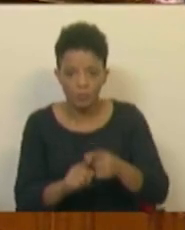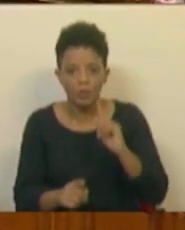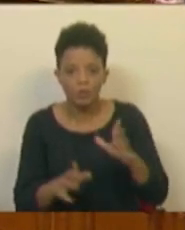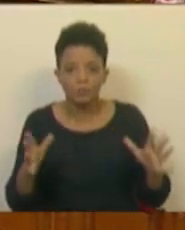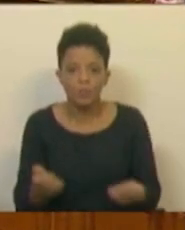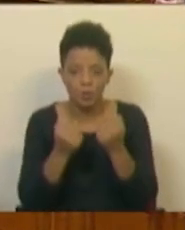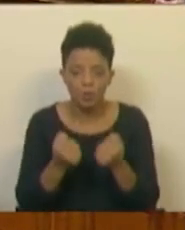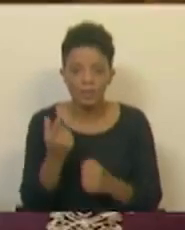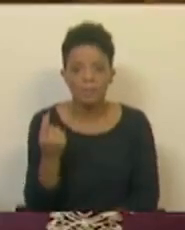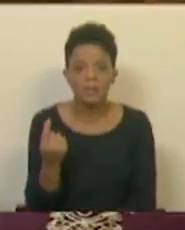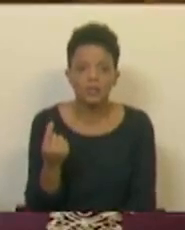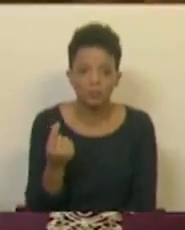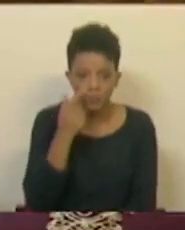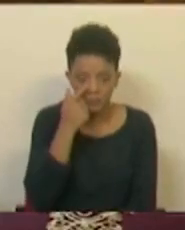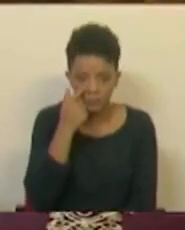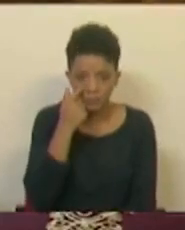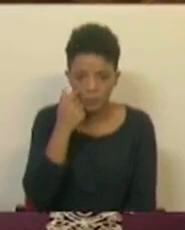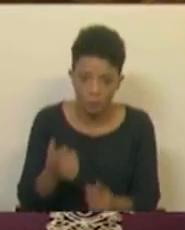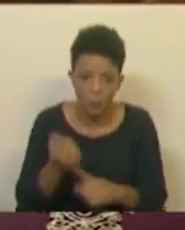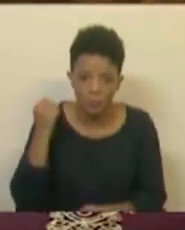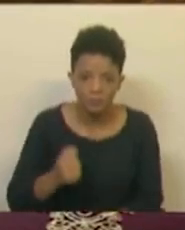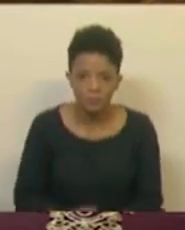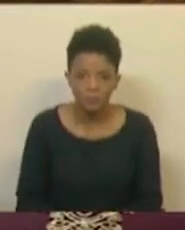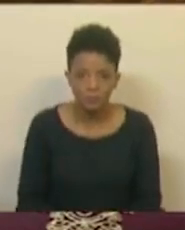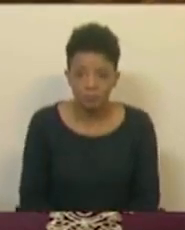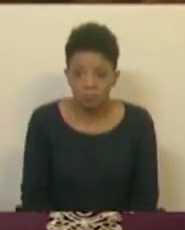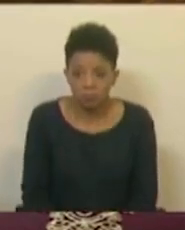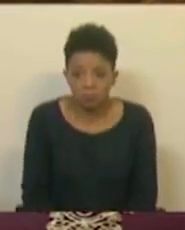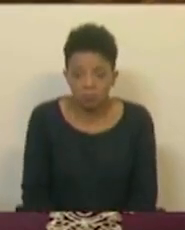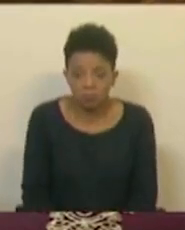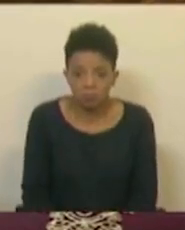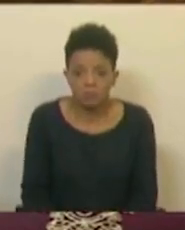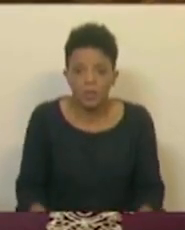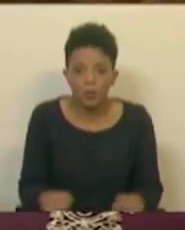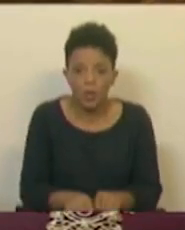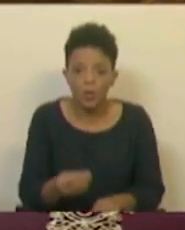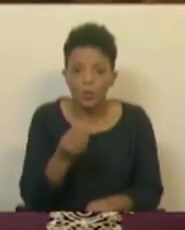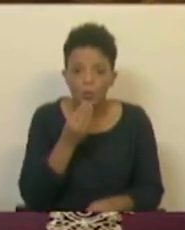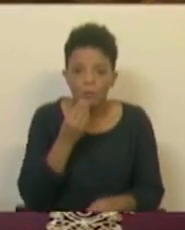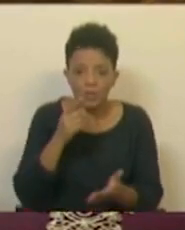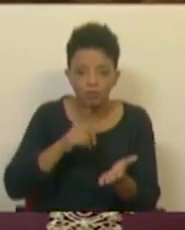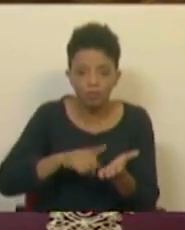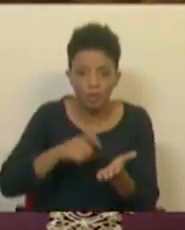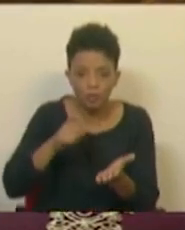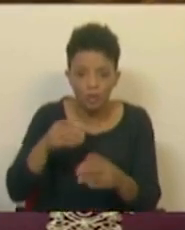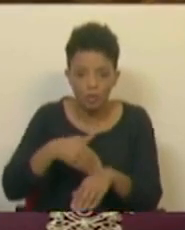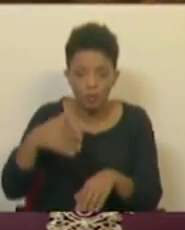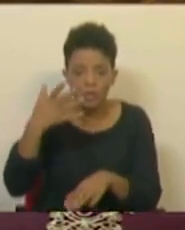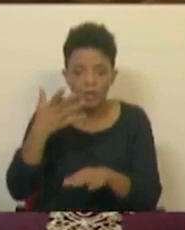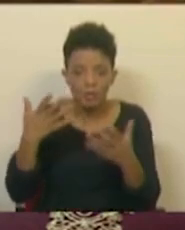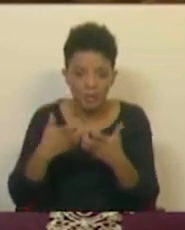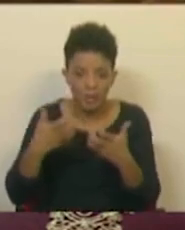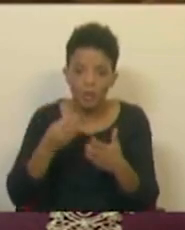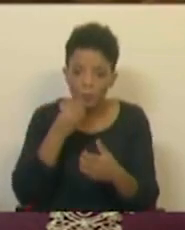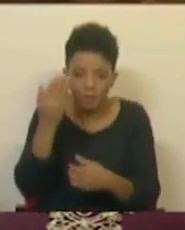salvar o capitalismo. E resultou. Não houve carestia nem escassez alimentar nos Estados Unidos durante a guerra. O que